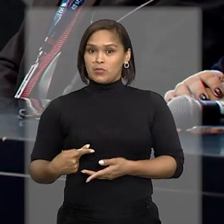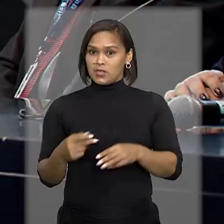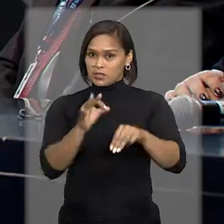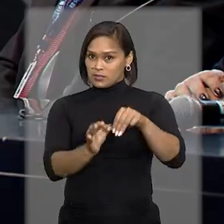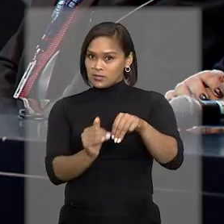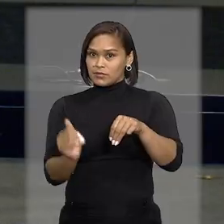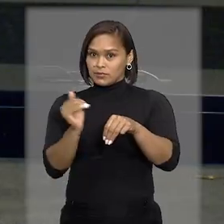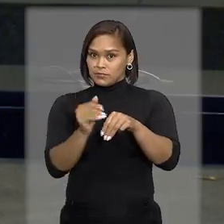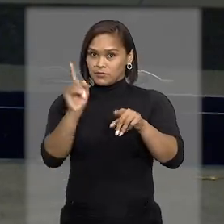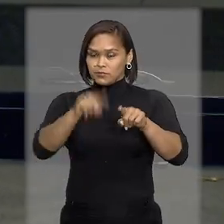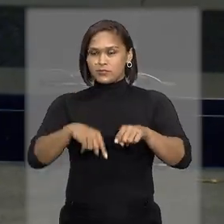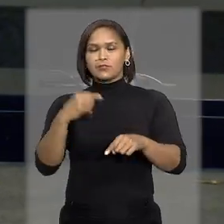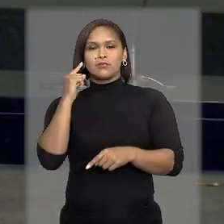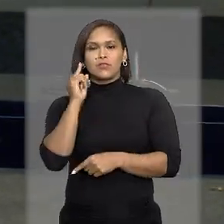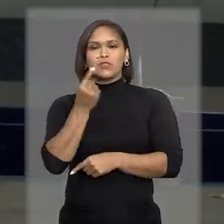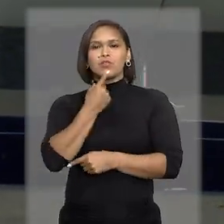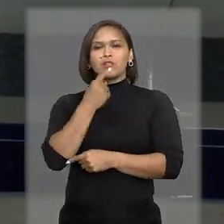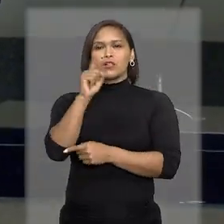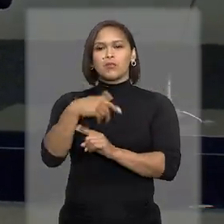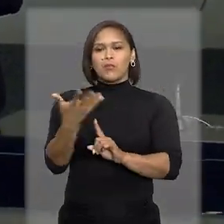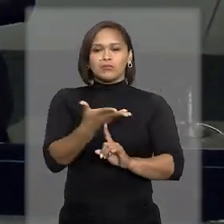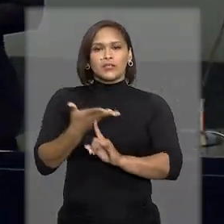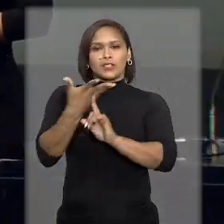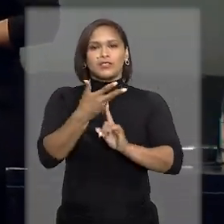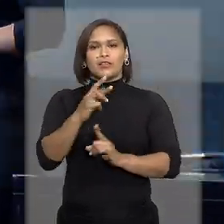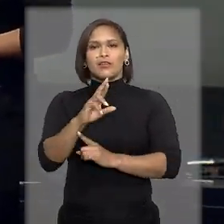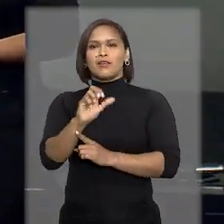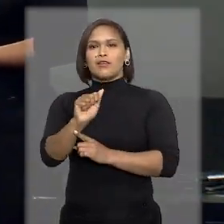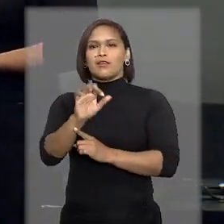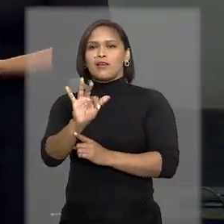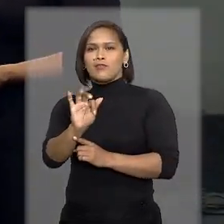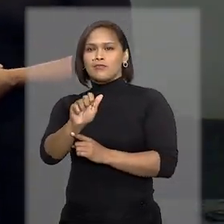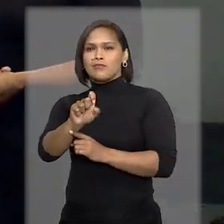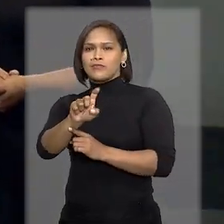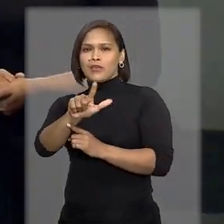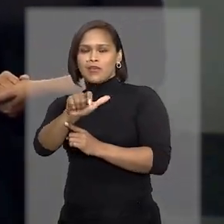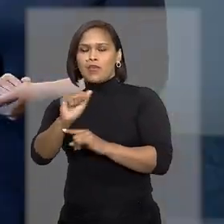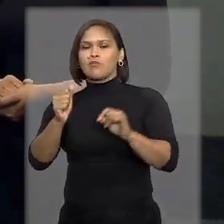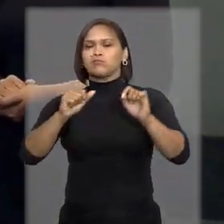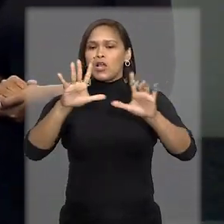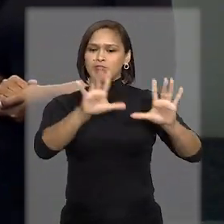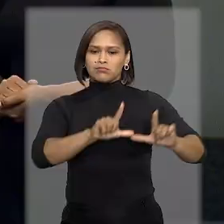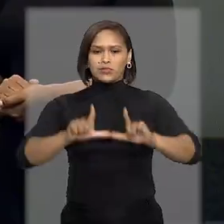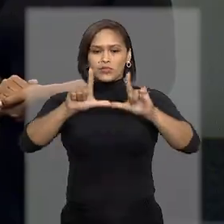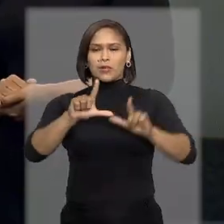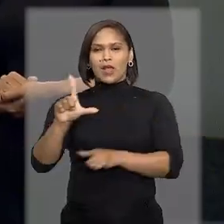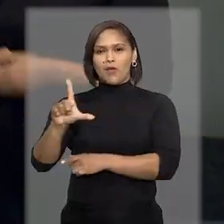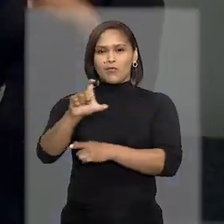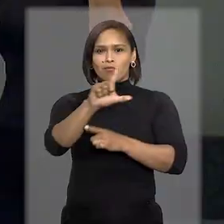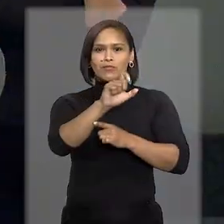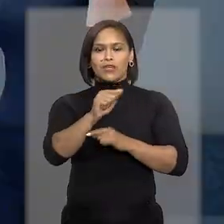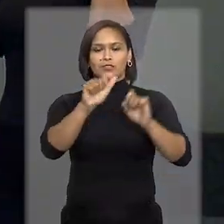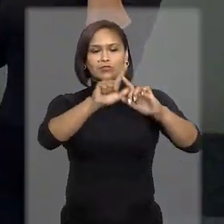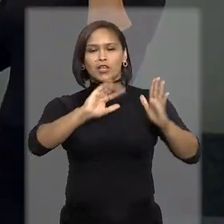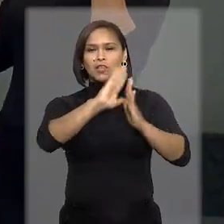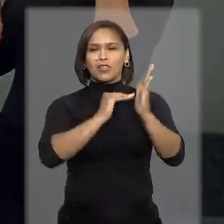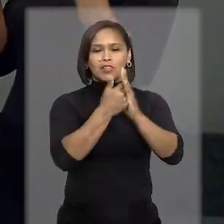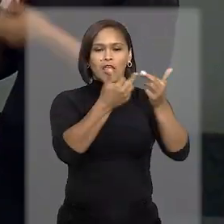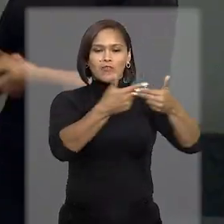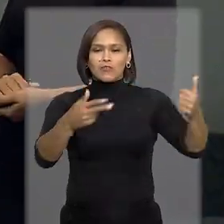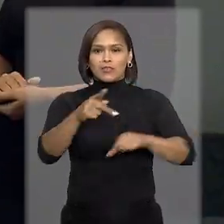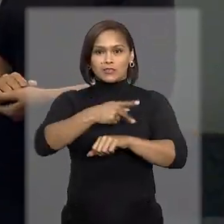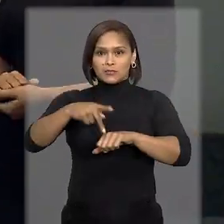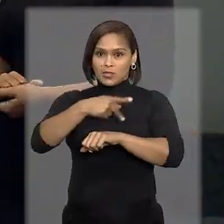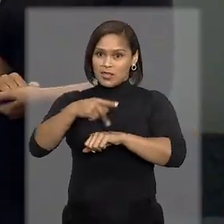presidente da corte. O colaborador e artista plástico Rafael Caldeira, que já expôs seu trabalho com grafite e ilustração em